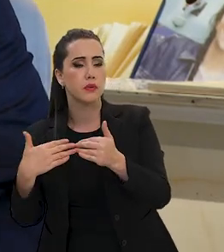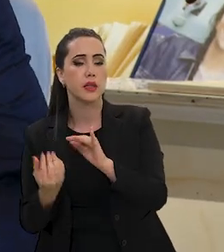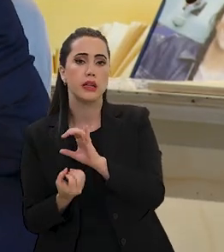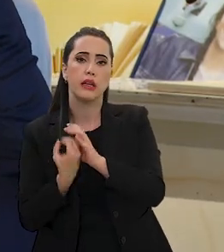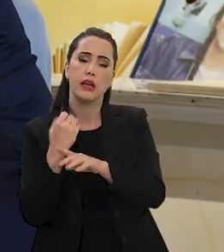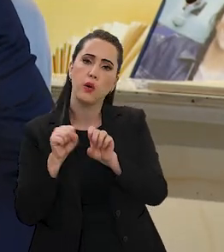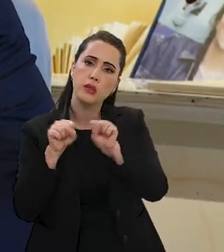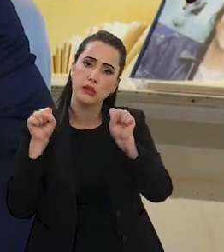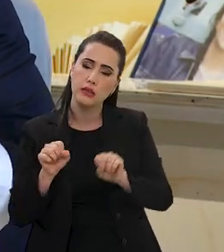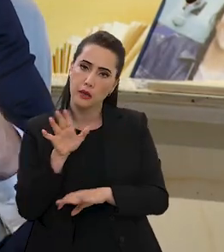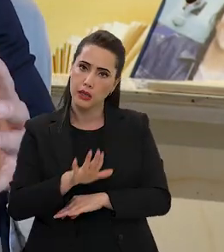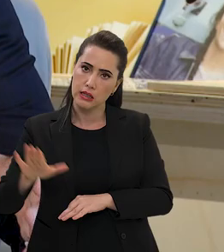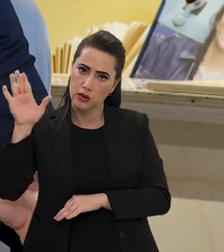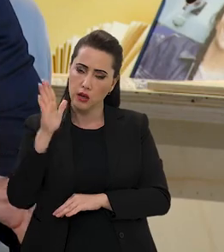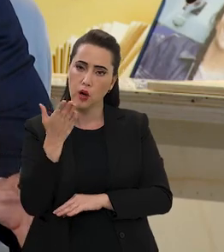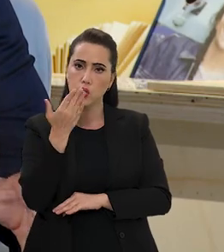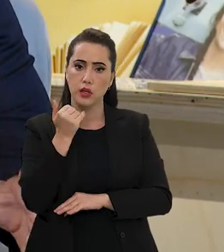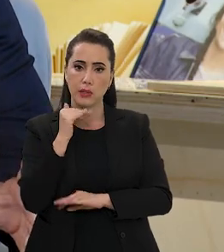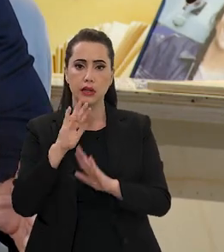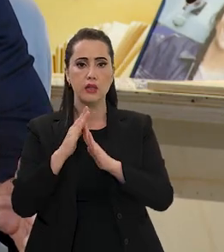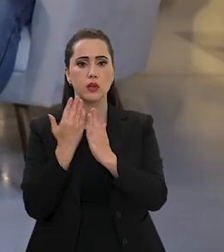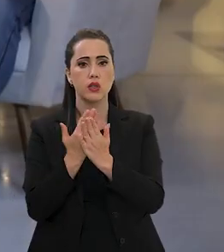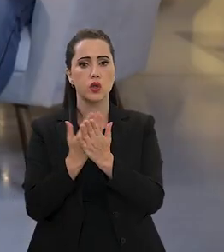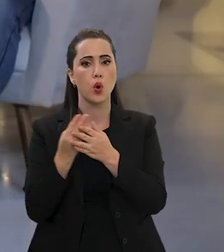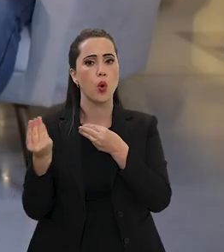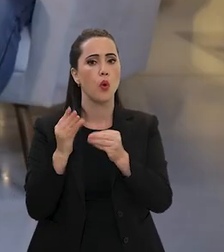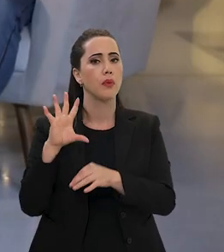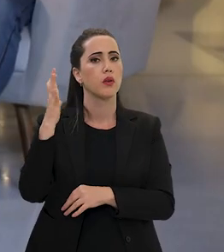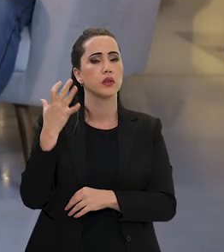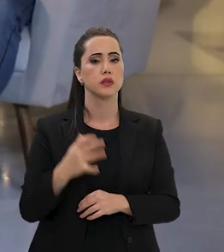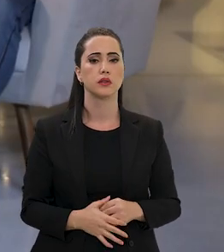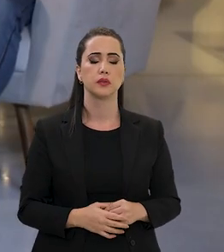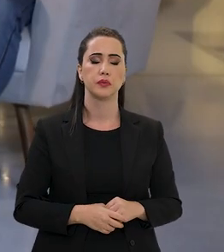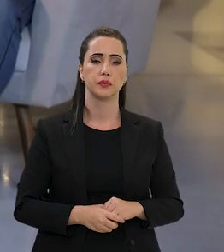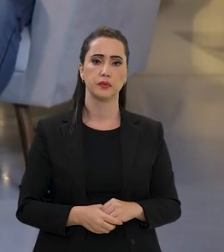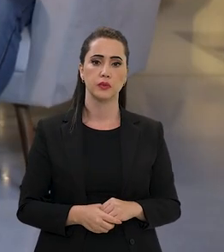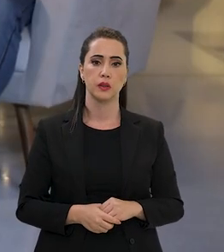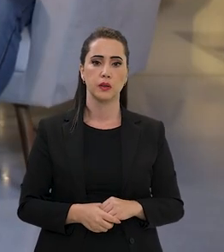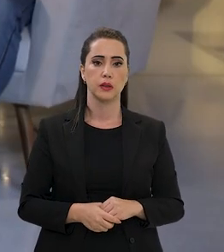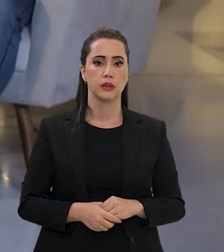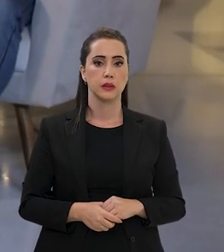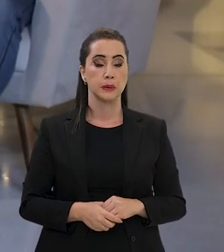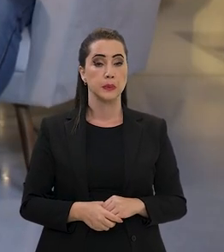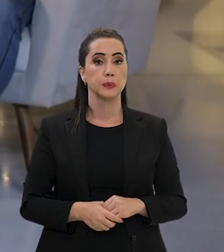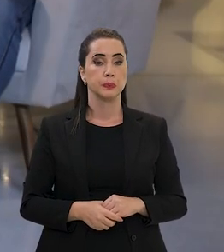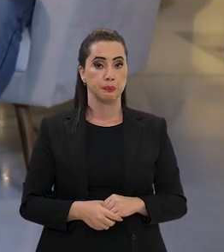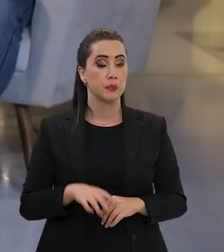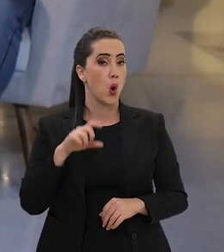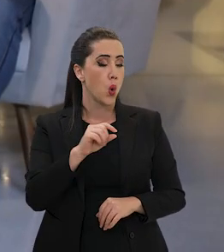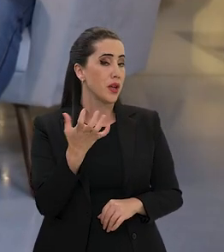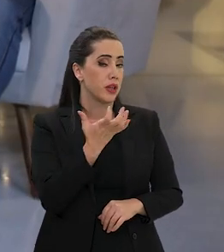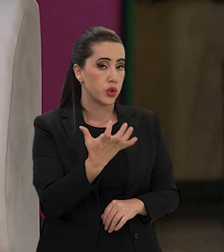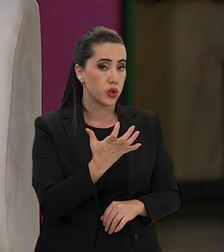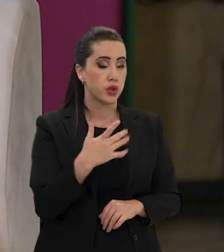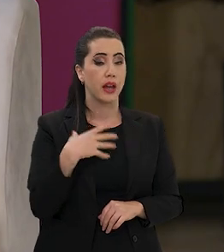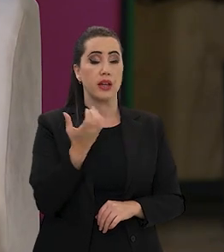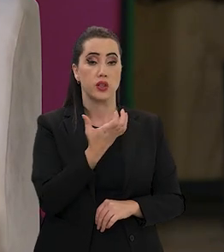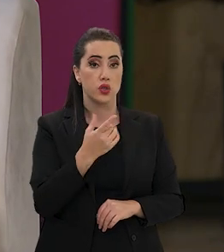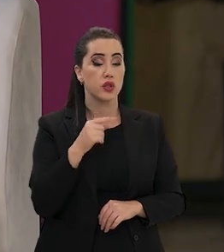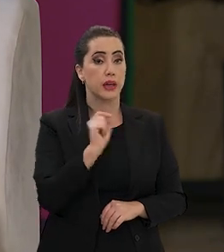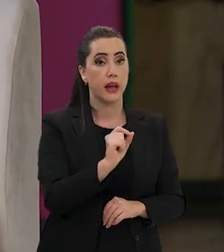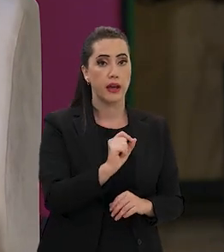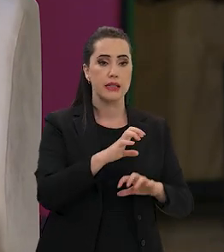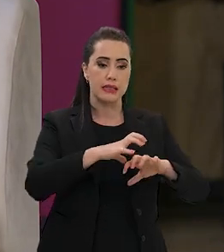desenvolvem, é criar um sistema nacional de alimentação escolar, como é que funcionaria esse sistema? O que a gente quer? A gente quer desatrelar